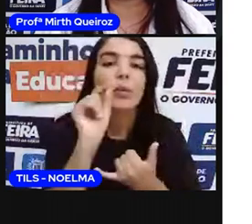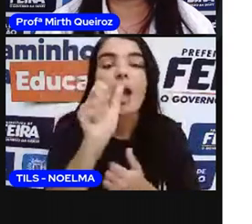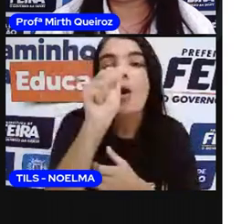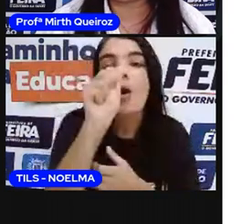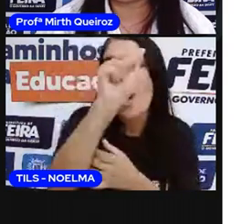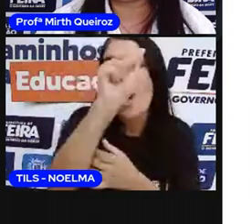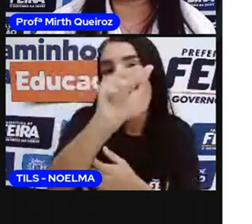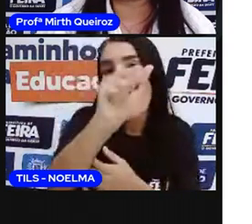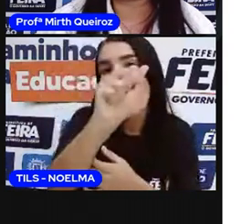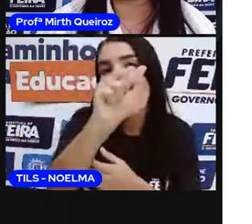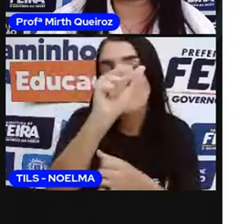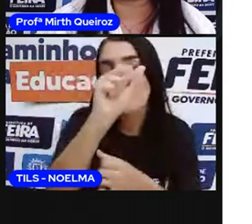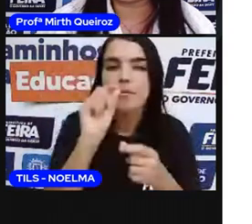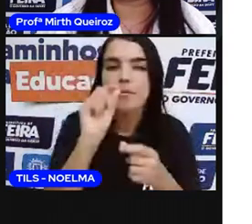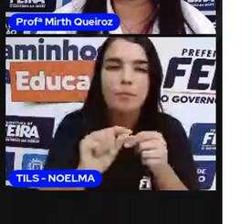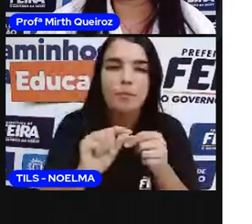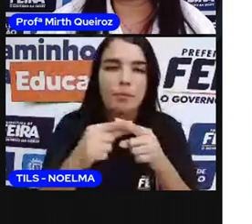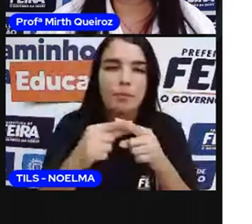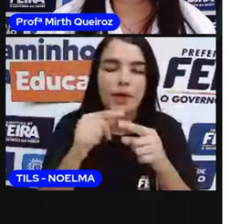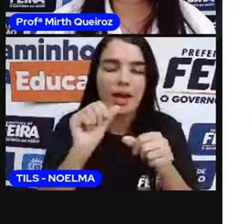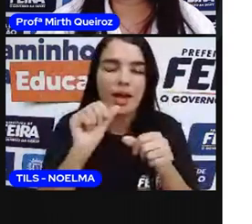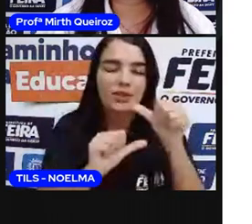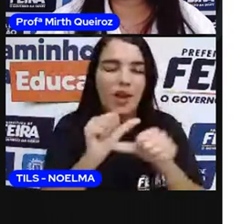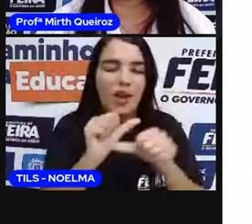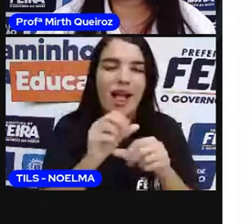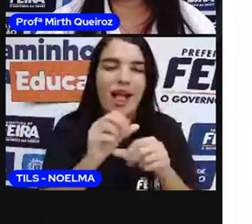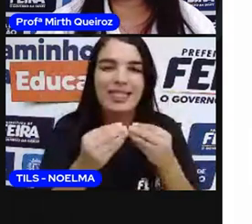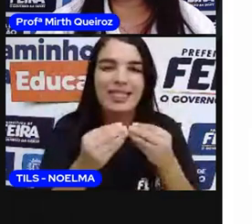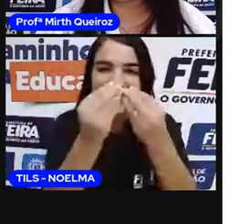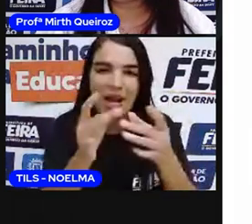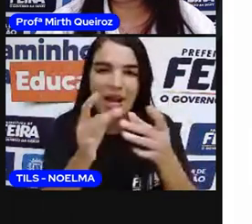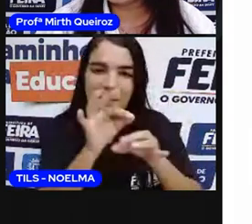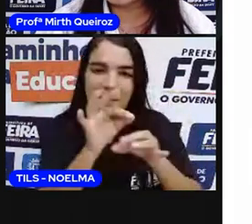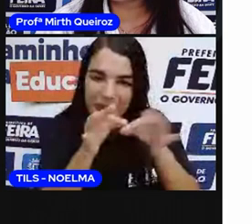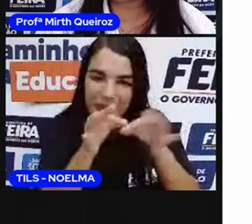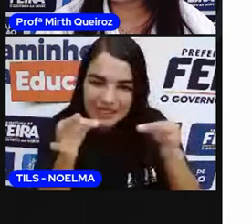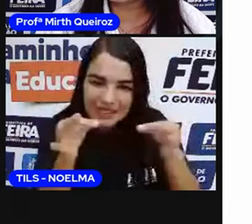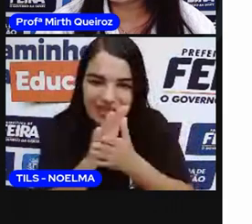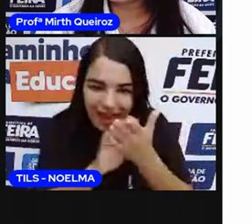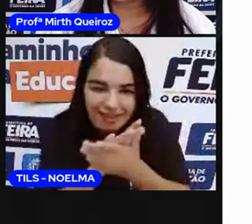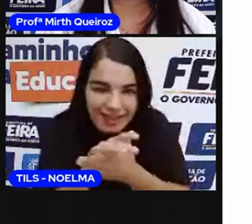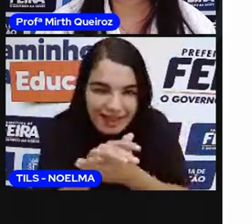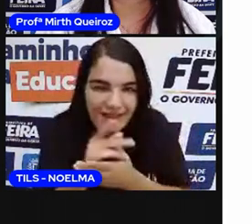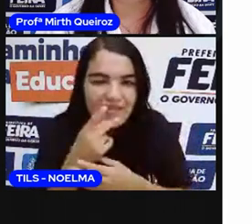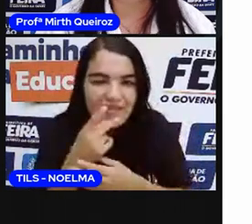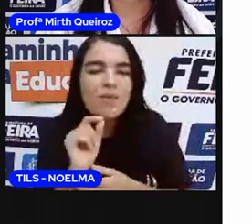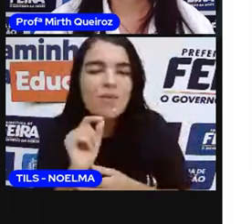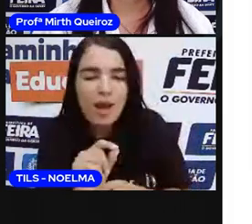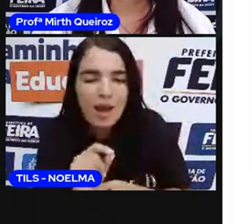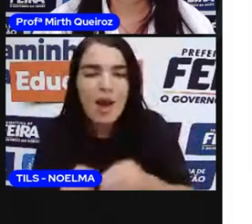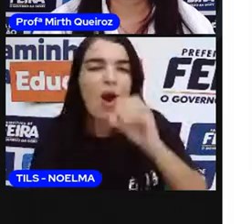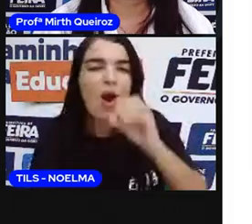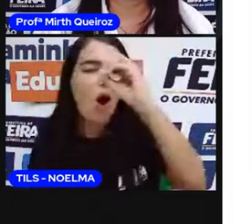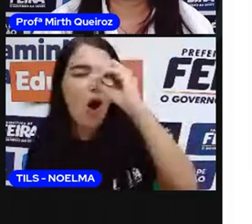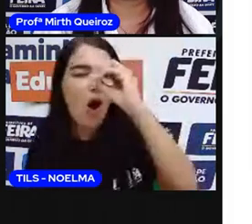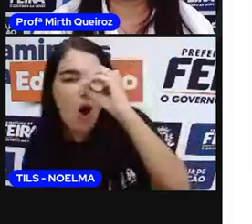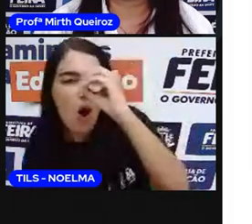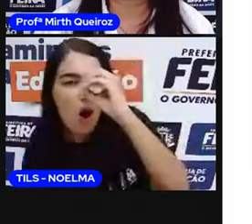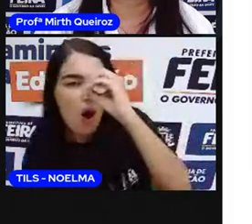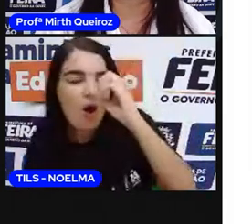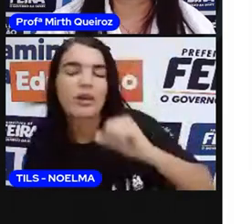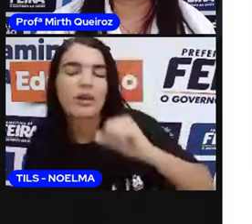e não dar o presente no termo namorado, o fato da palavra namorado ser uma